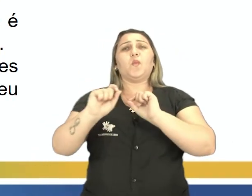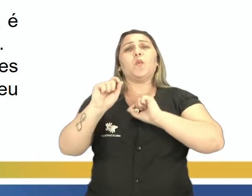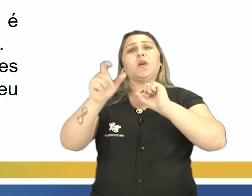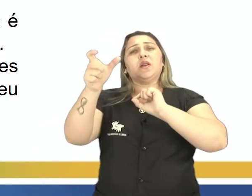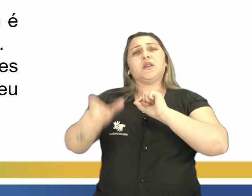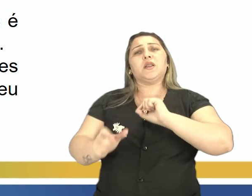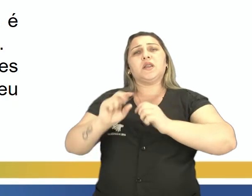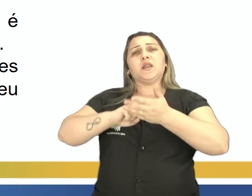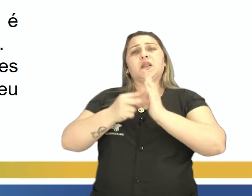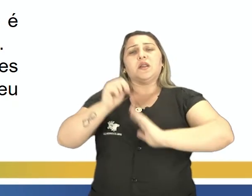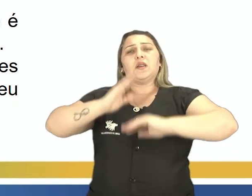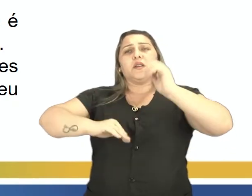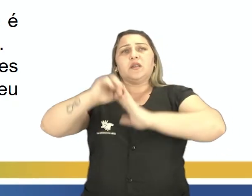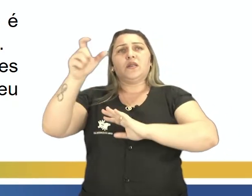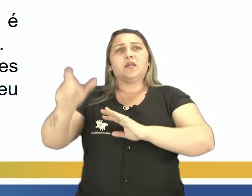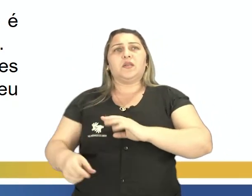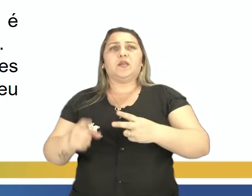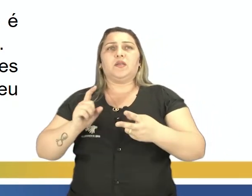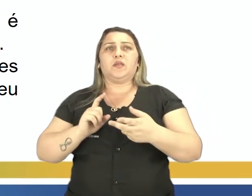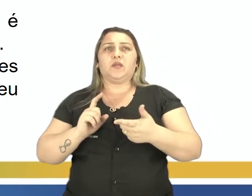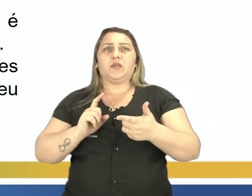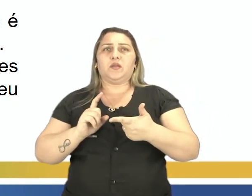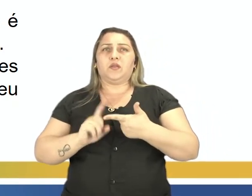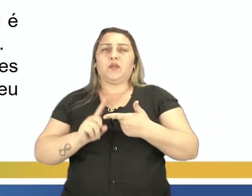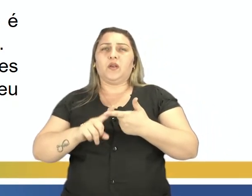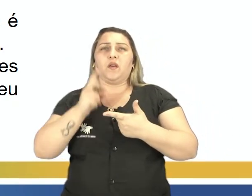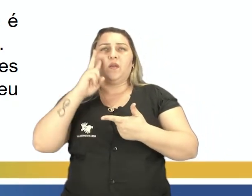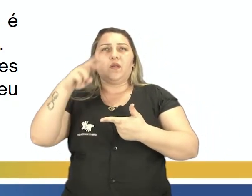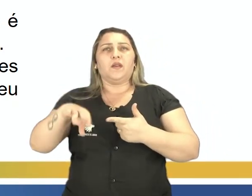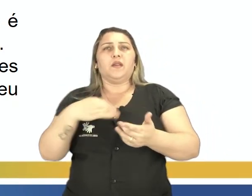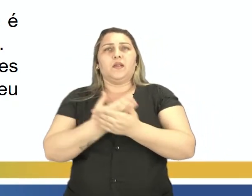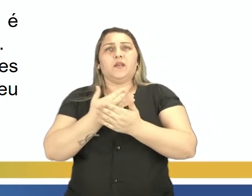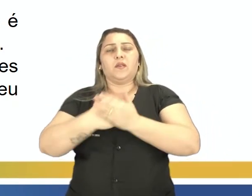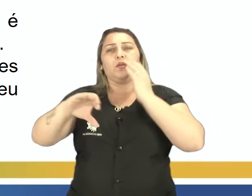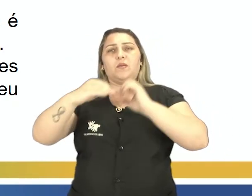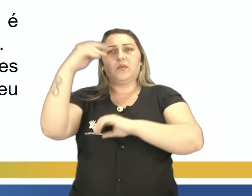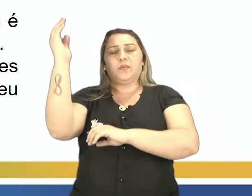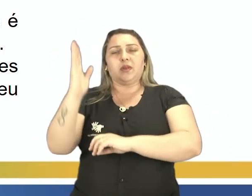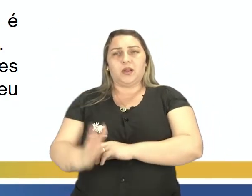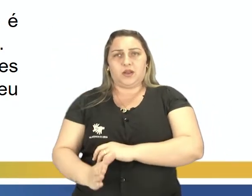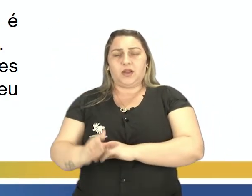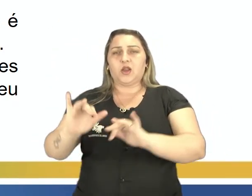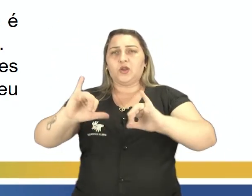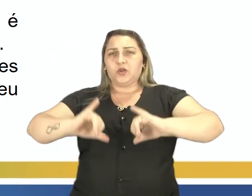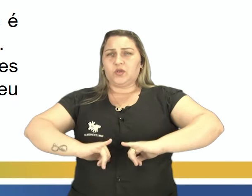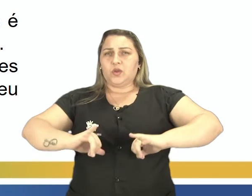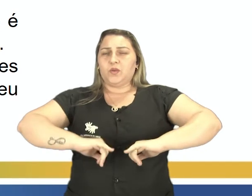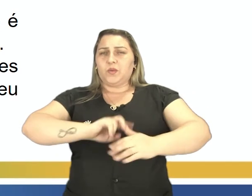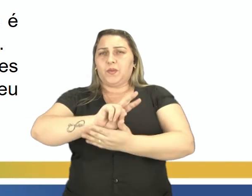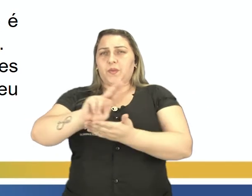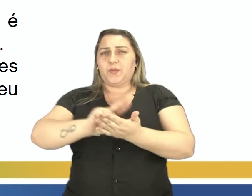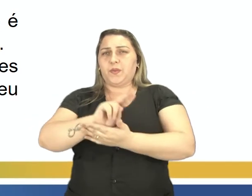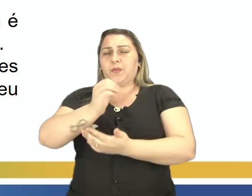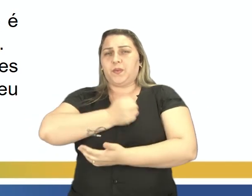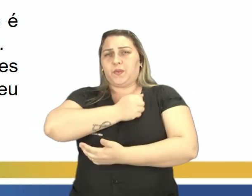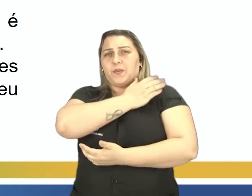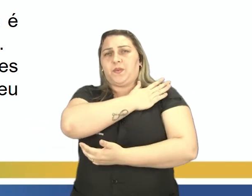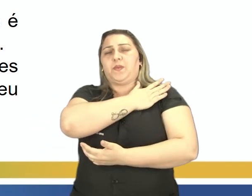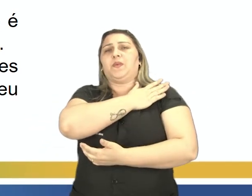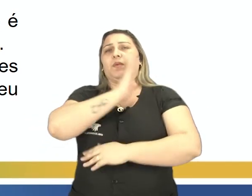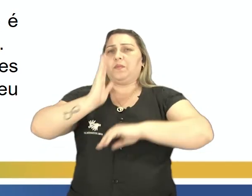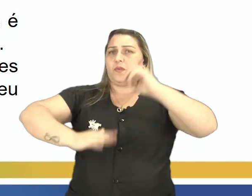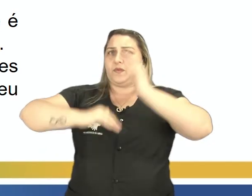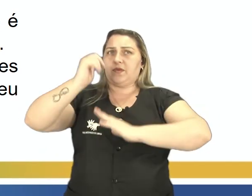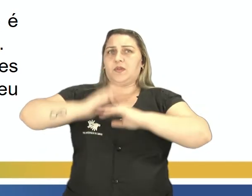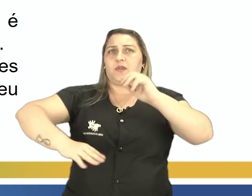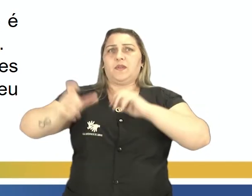Primeiro você vai descrever em seu caderno o é um músico. Dois, como vimos em nossa aula, o músico brasileiro